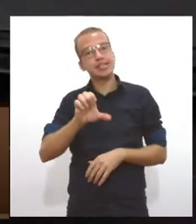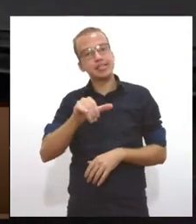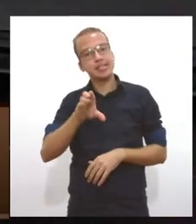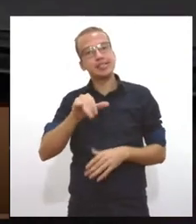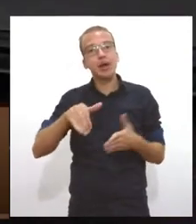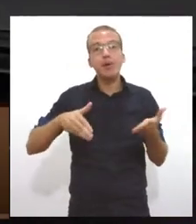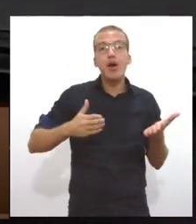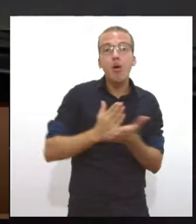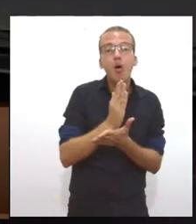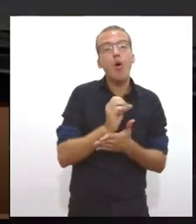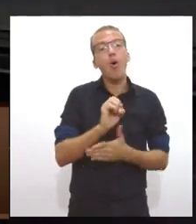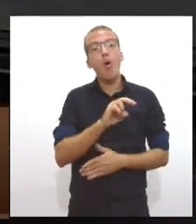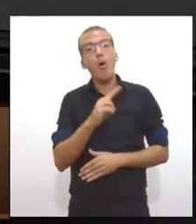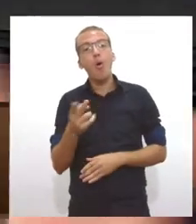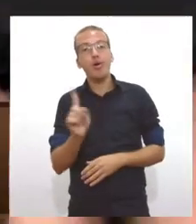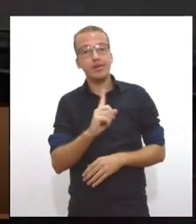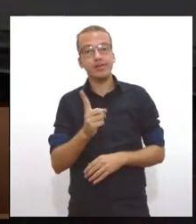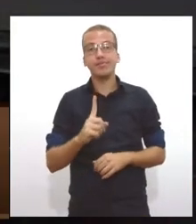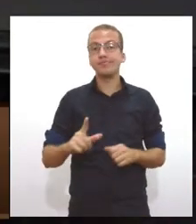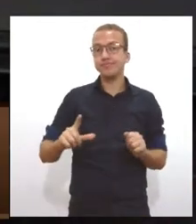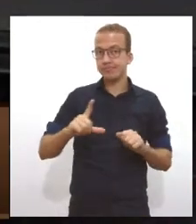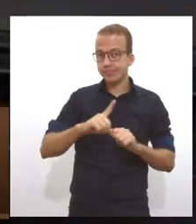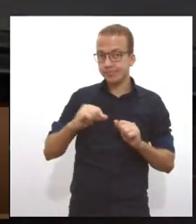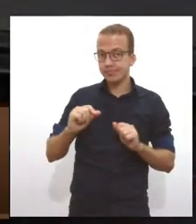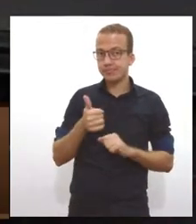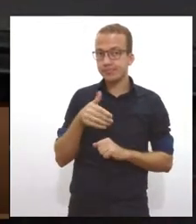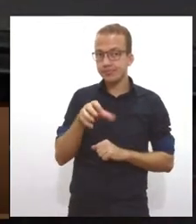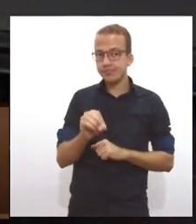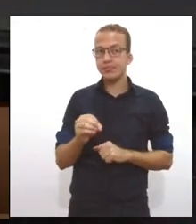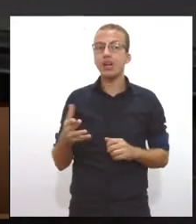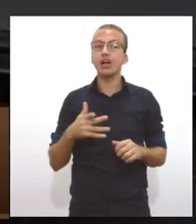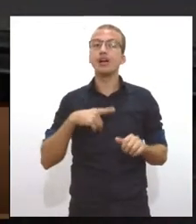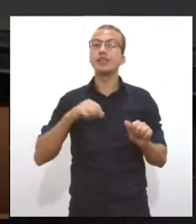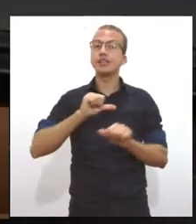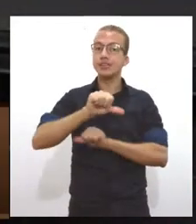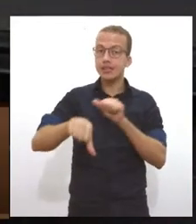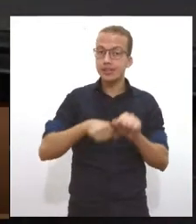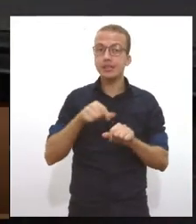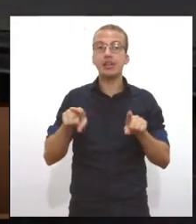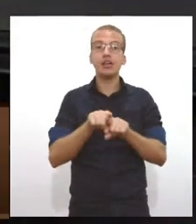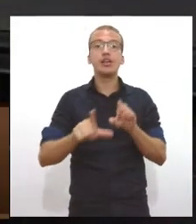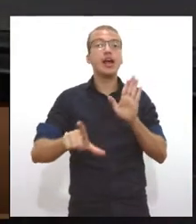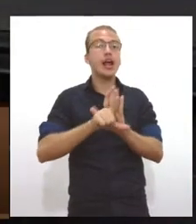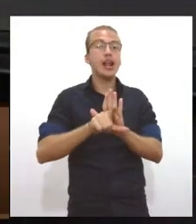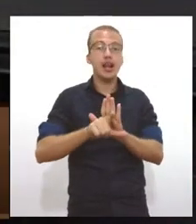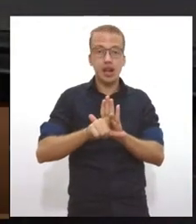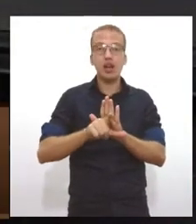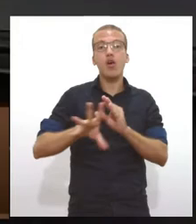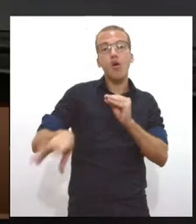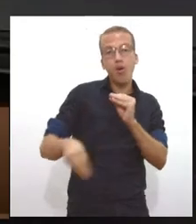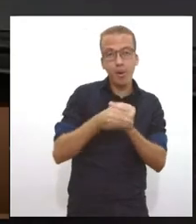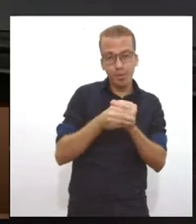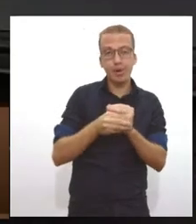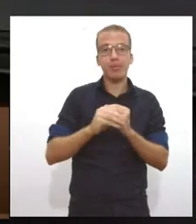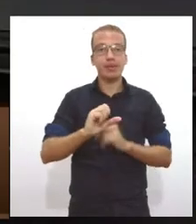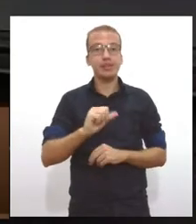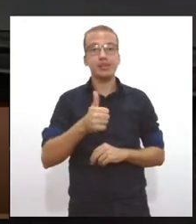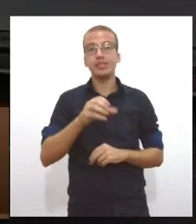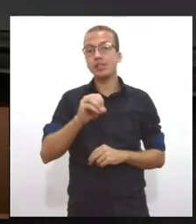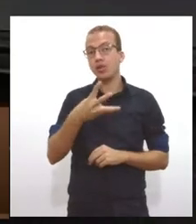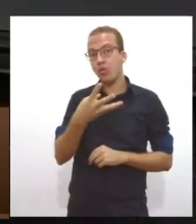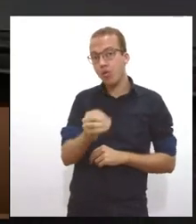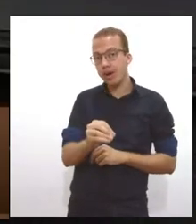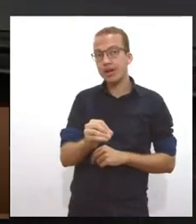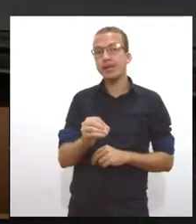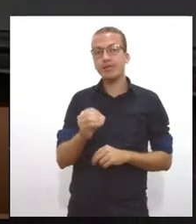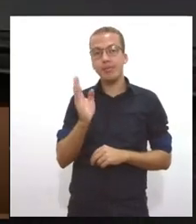da Política Nacional do Meio Ambiente, que foi recentemente modificado pela Lei Complementar 140, de 2011, vai nos dizer que